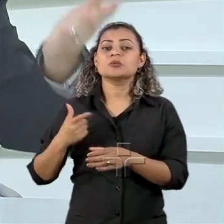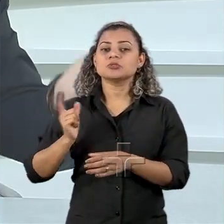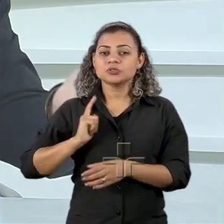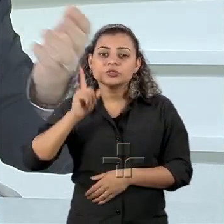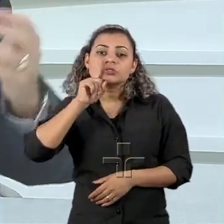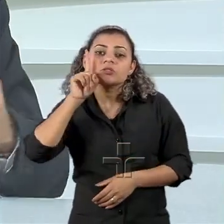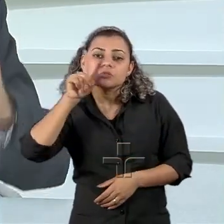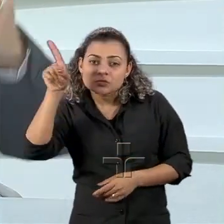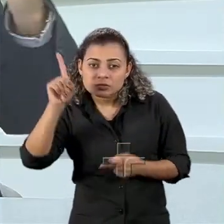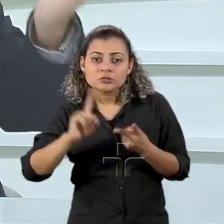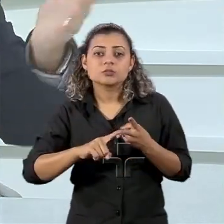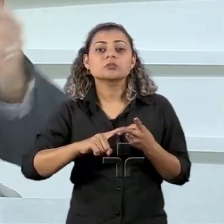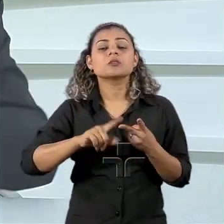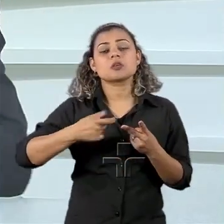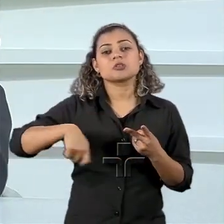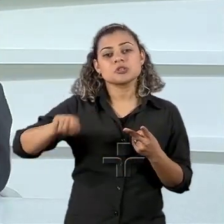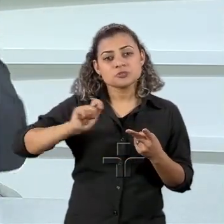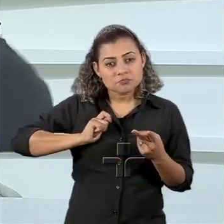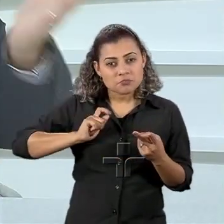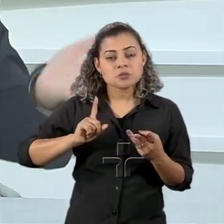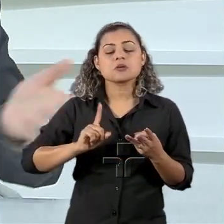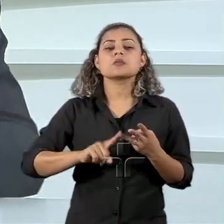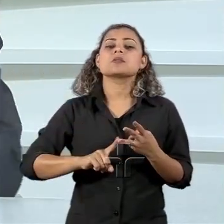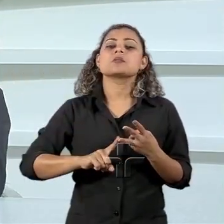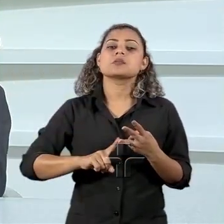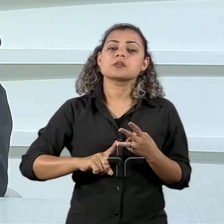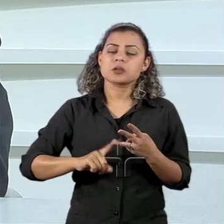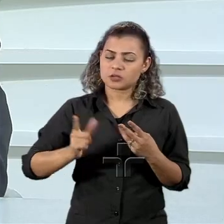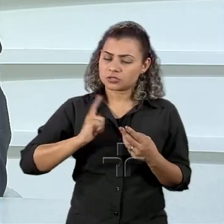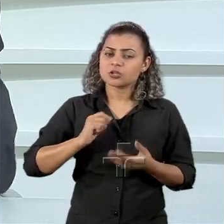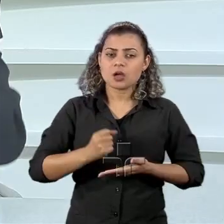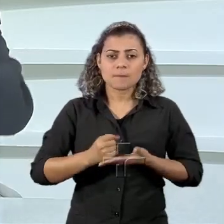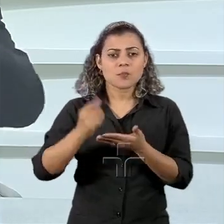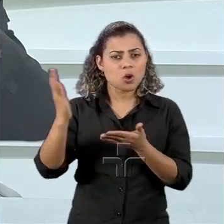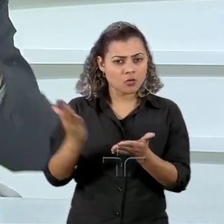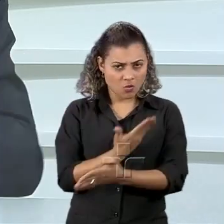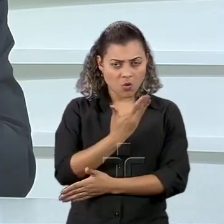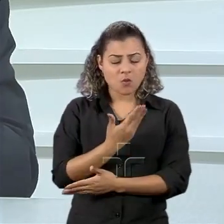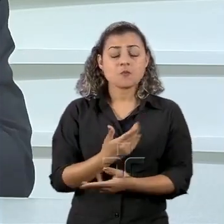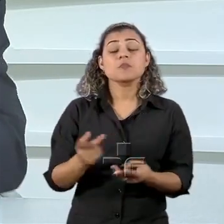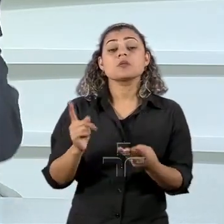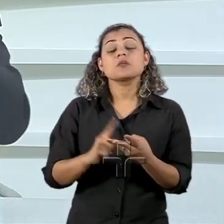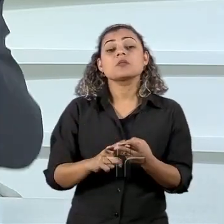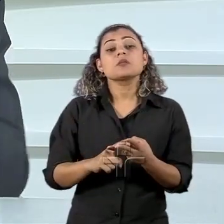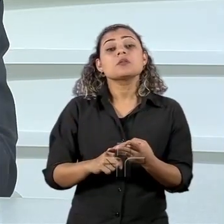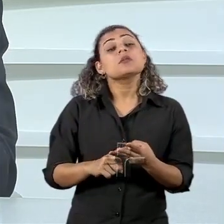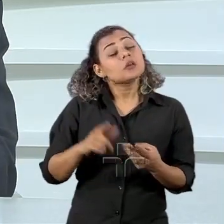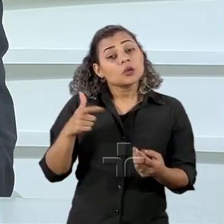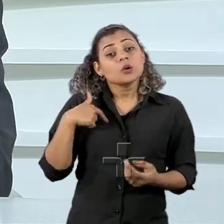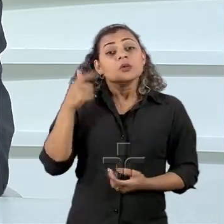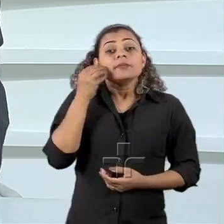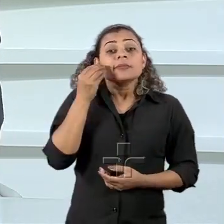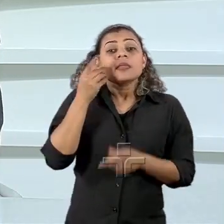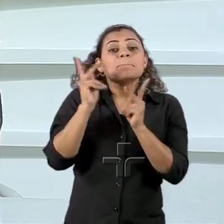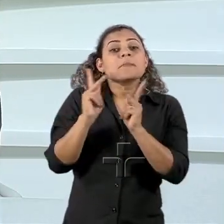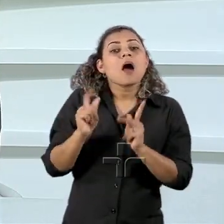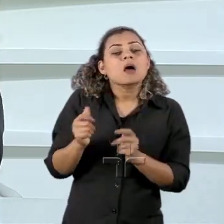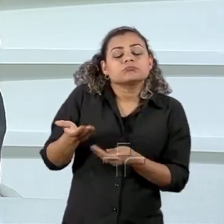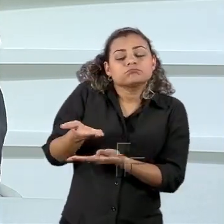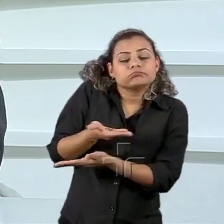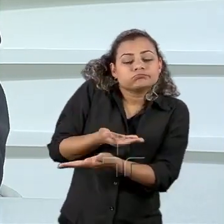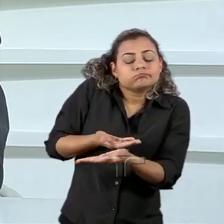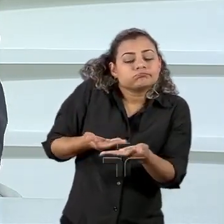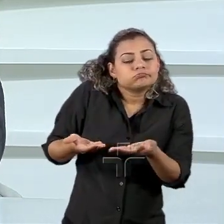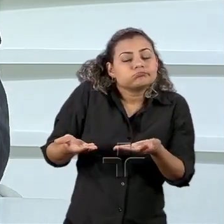onde estava se Espanha na época o governo que tinha apoiado o golpe e através disso tentaram pacificar o